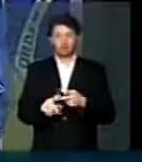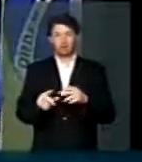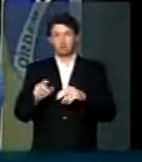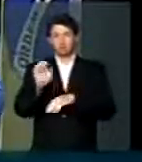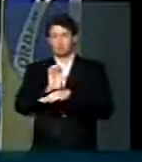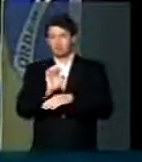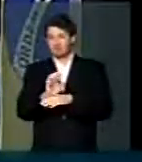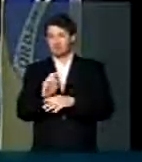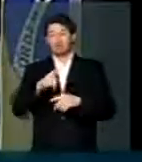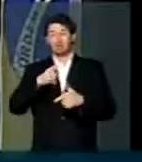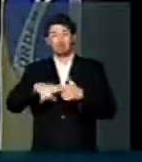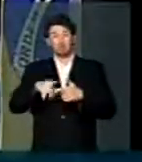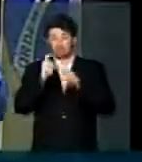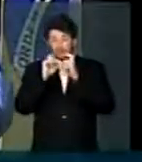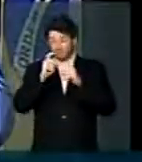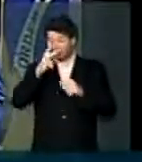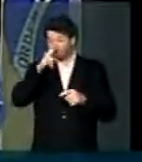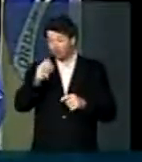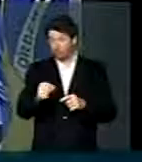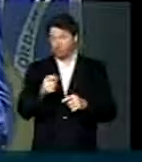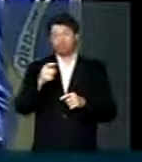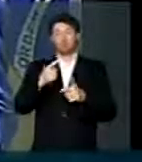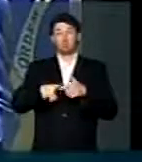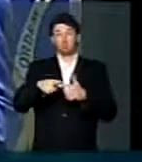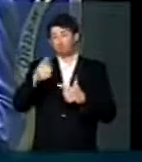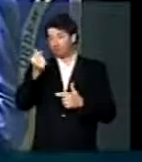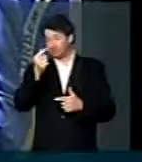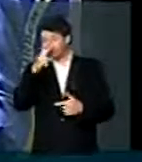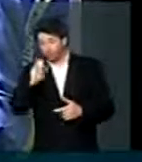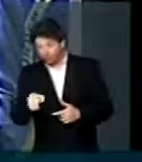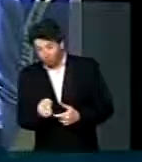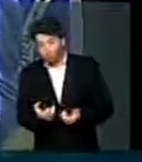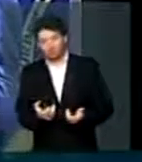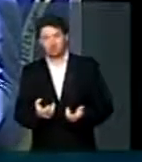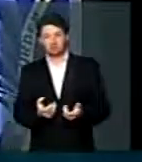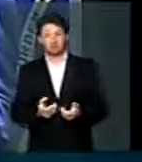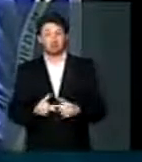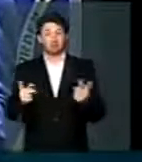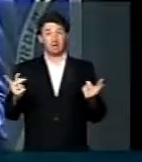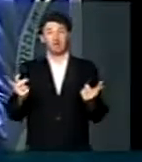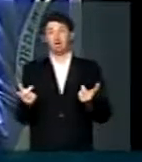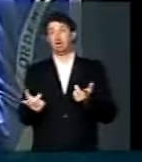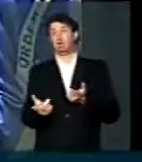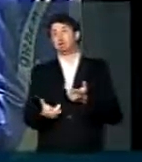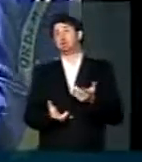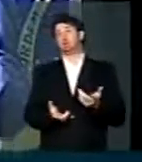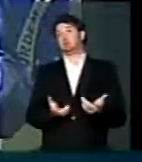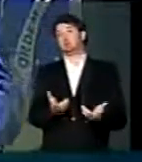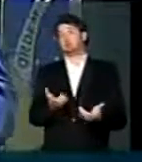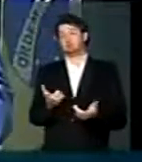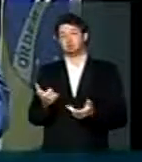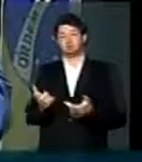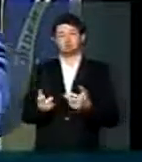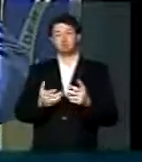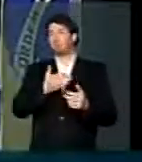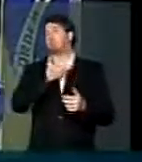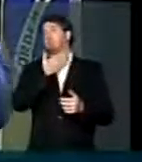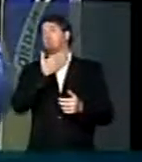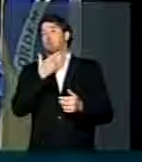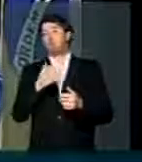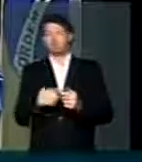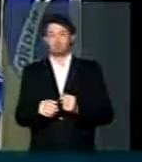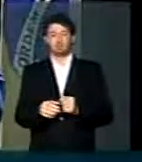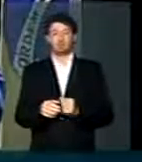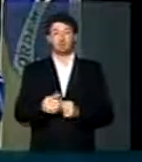que está vivendo um caos administrativo financeiro. E se houve uma lenga-lenga de